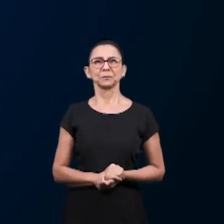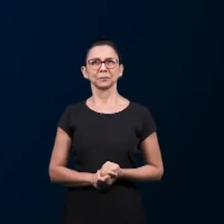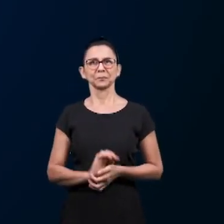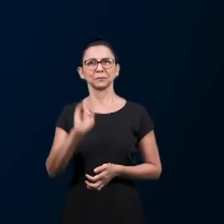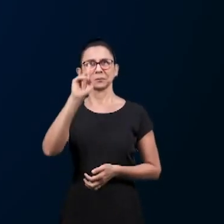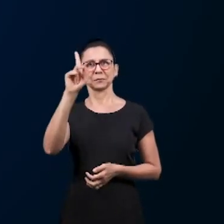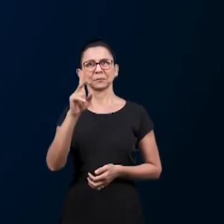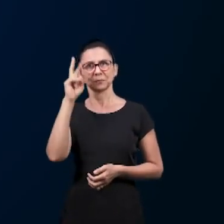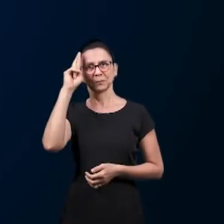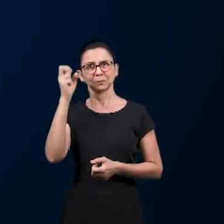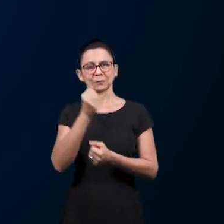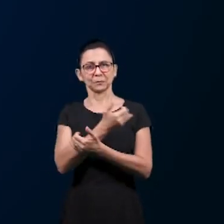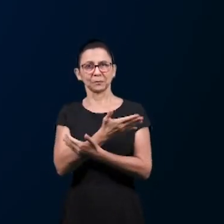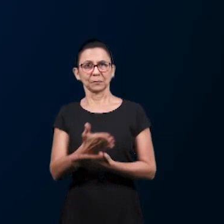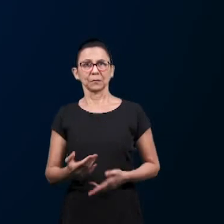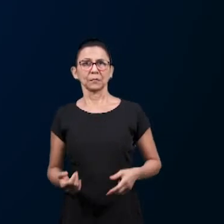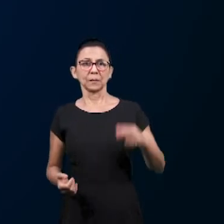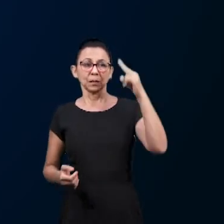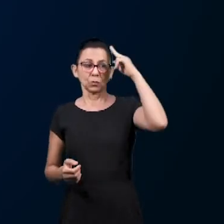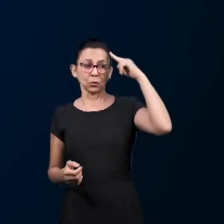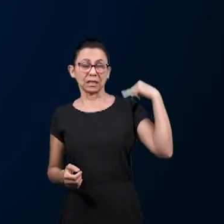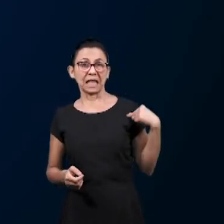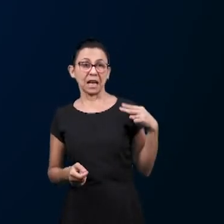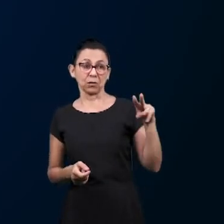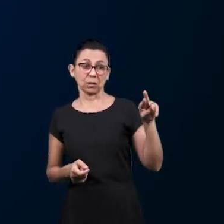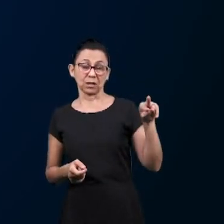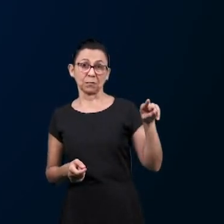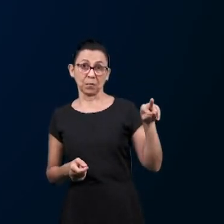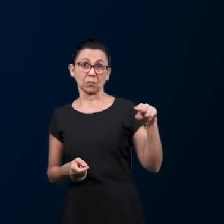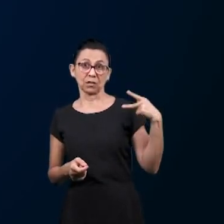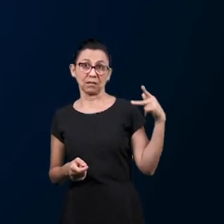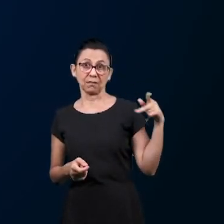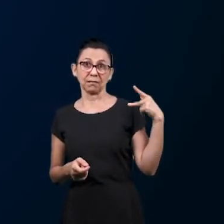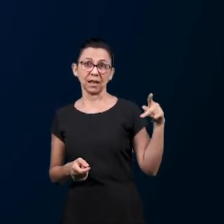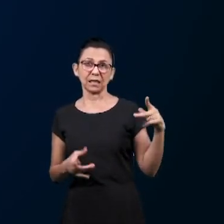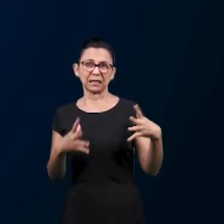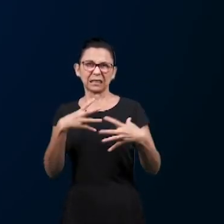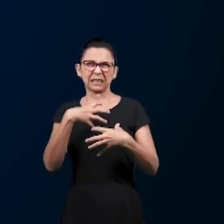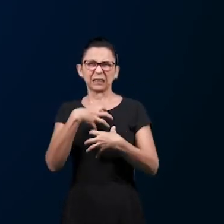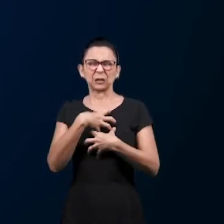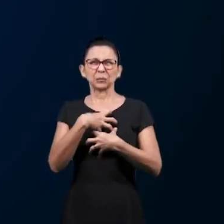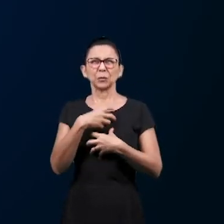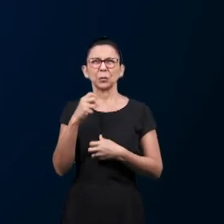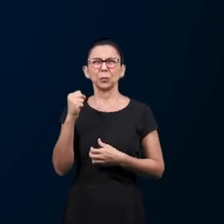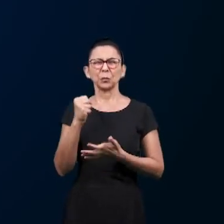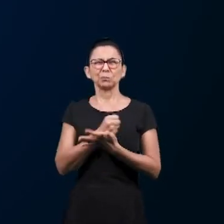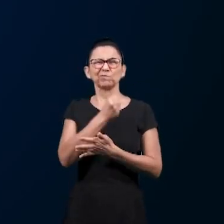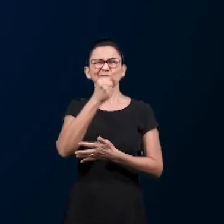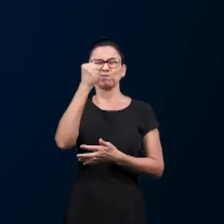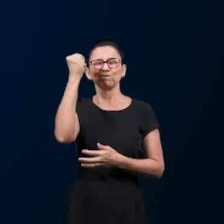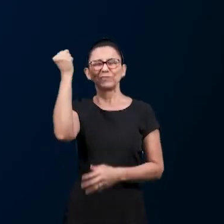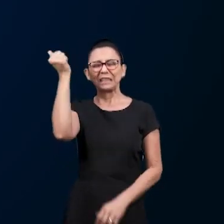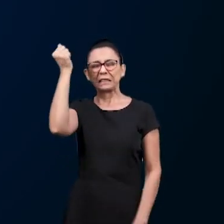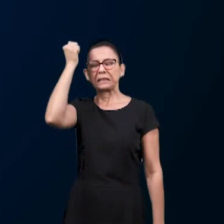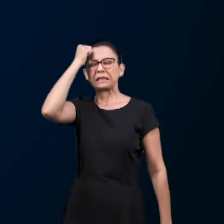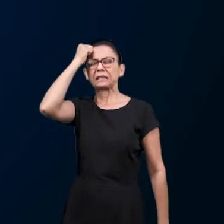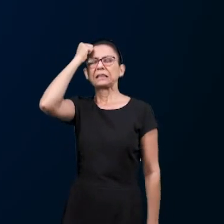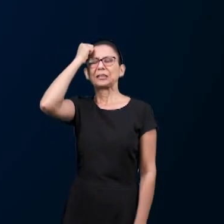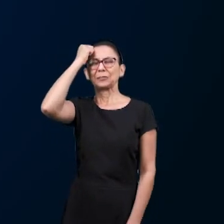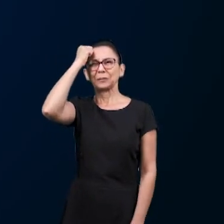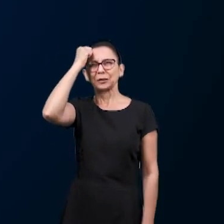irmãos. O sentimento dos irmãos José, naquele momento, era o sentimento de arrependimento